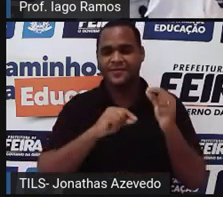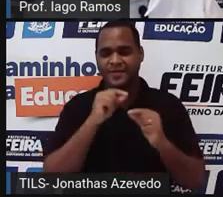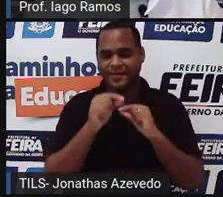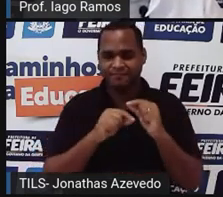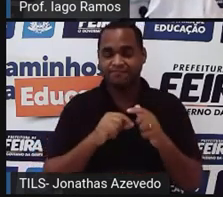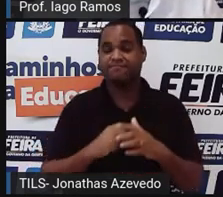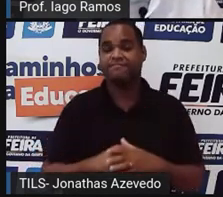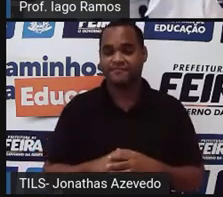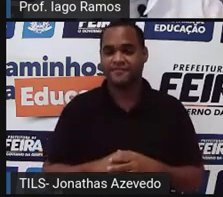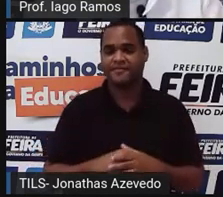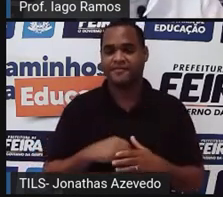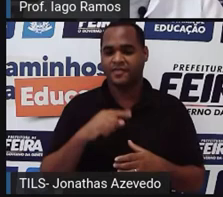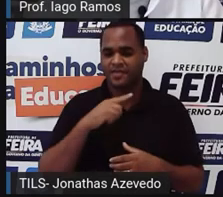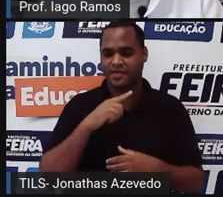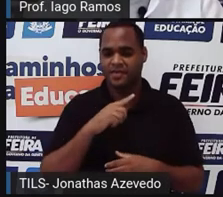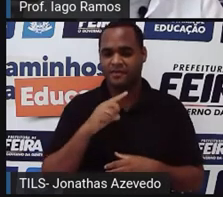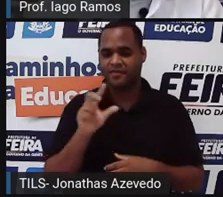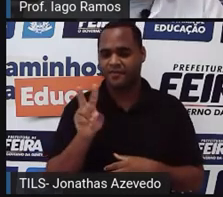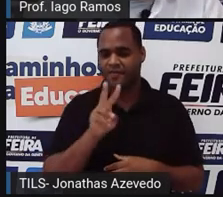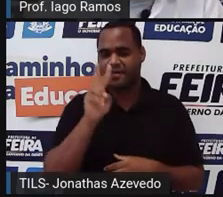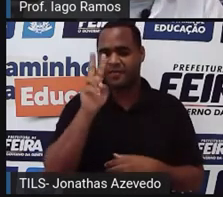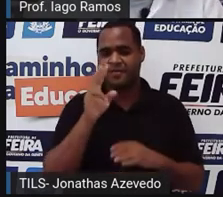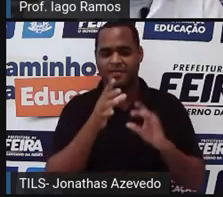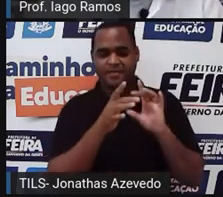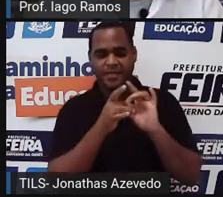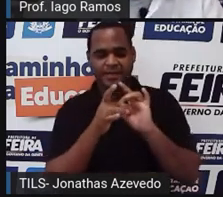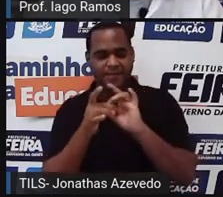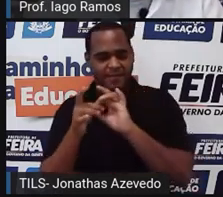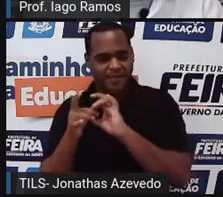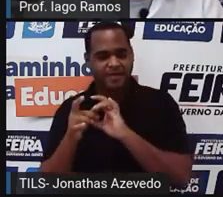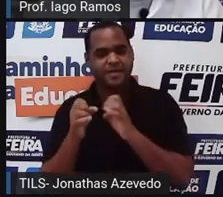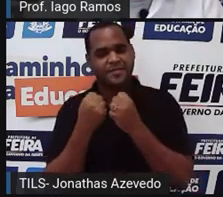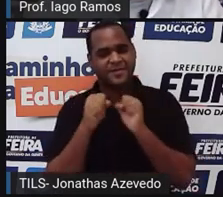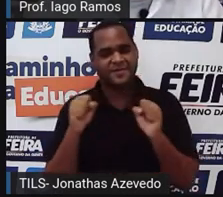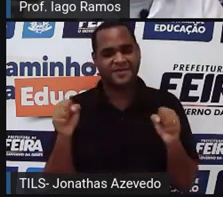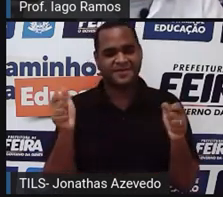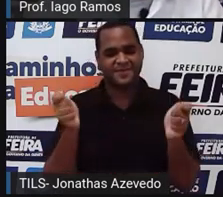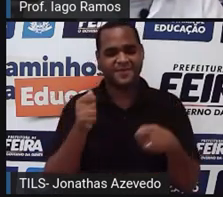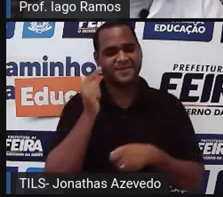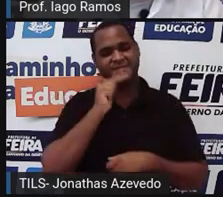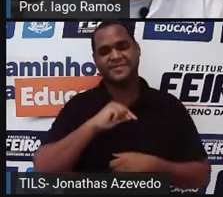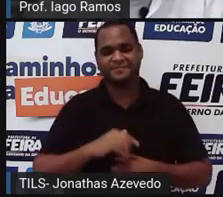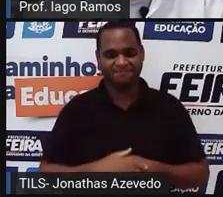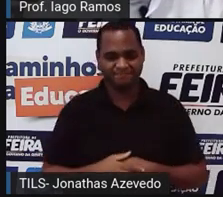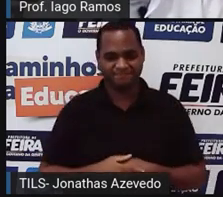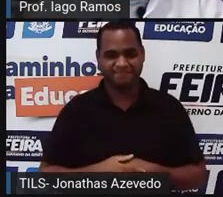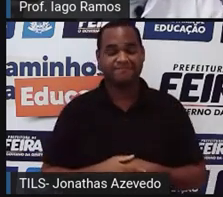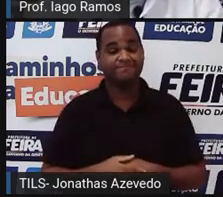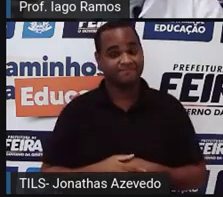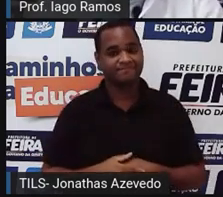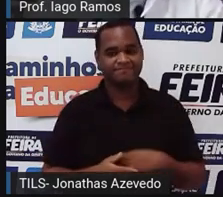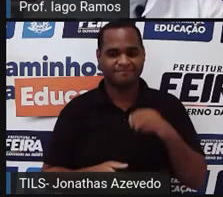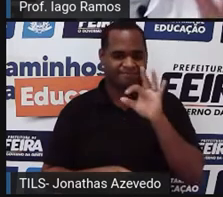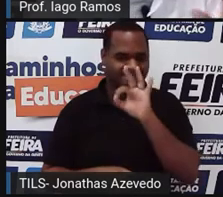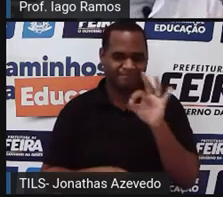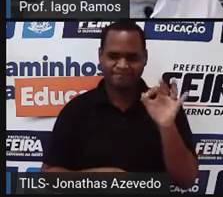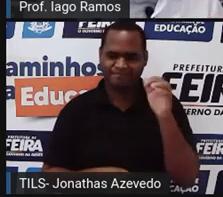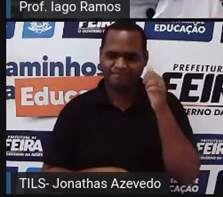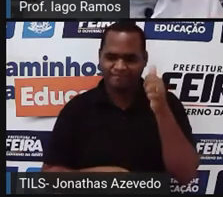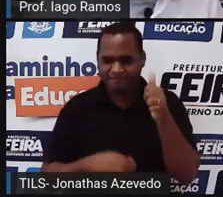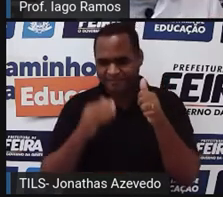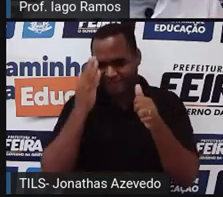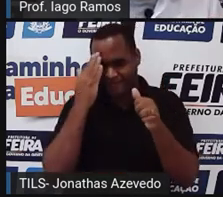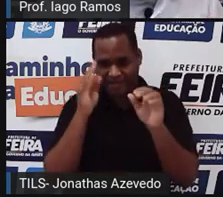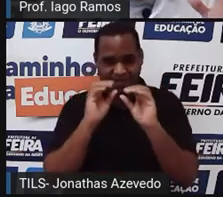ter valores relacionados às grandezas. Beleza? Tranquilo? Bacana? Deu para